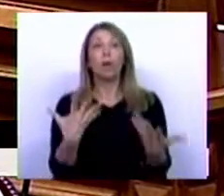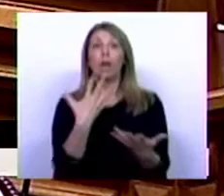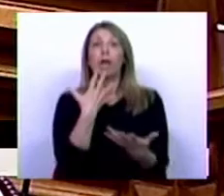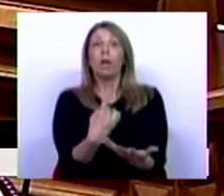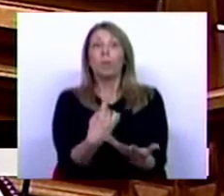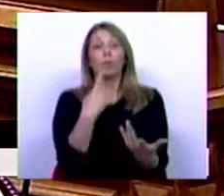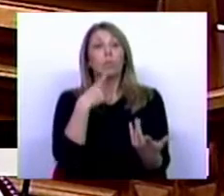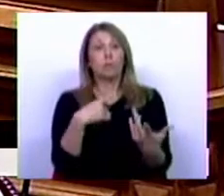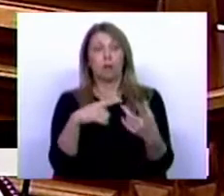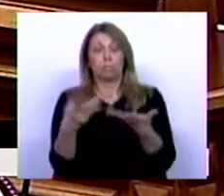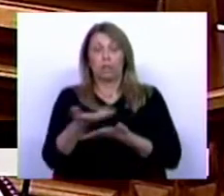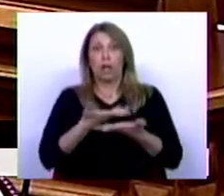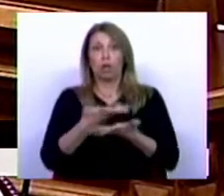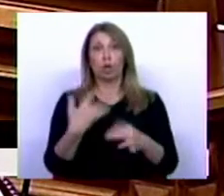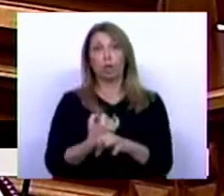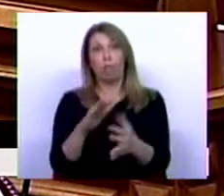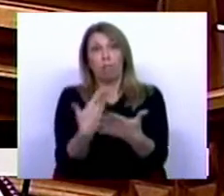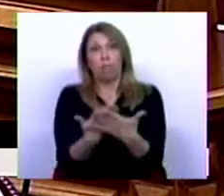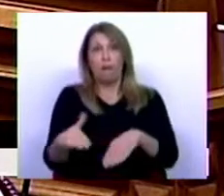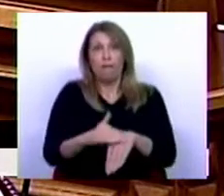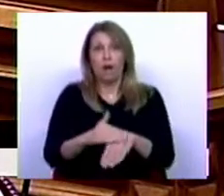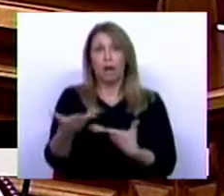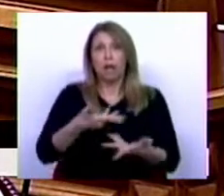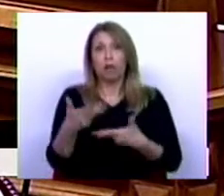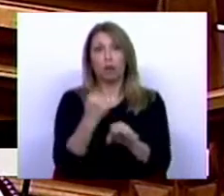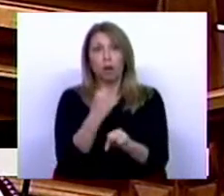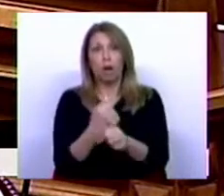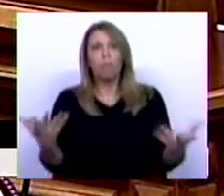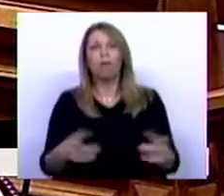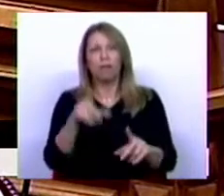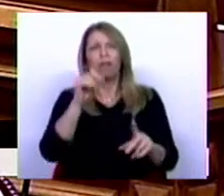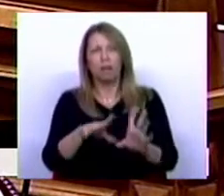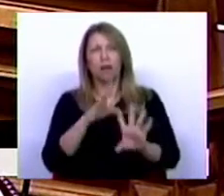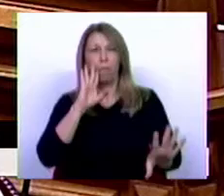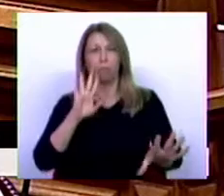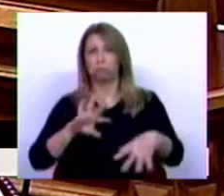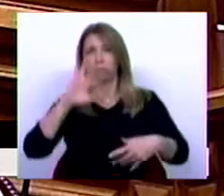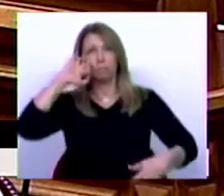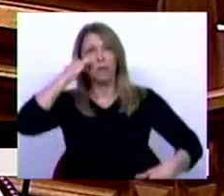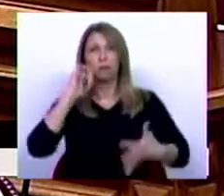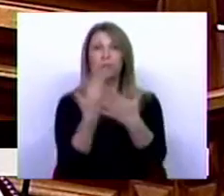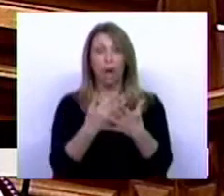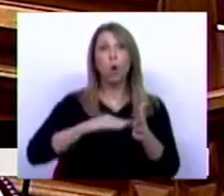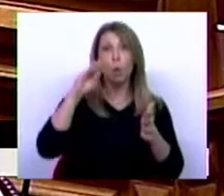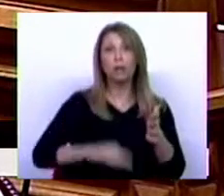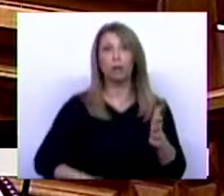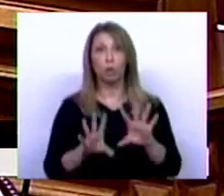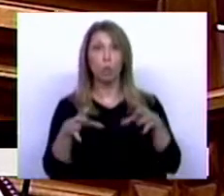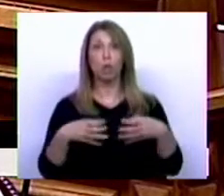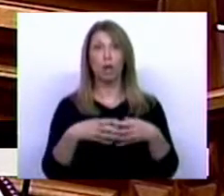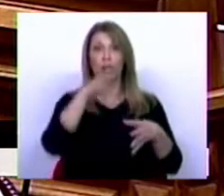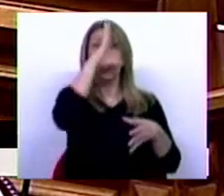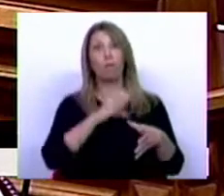laborais e de enfraquecer as relações laborais. Foi também com a machadada na contratação coletiva que a direita quis promover o seu modelo